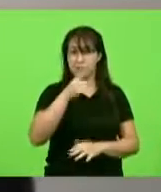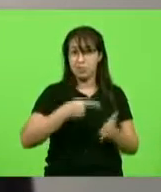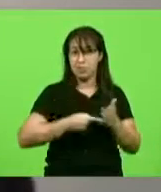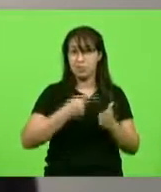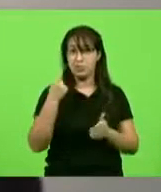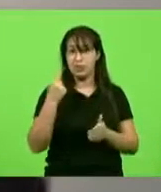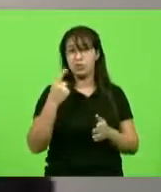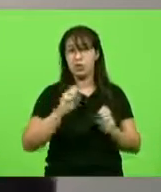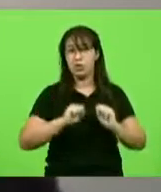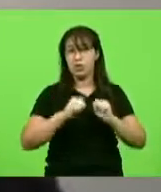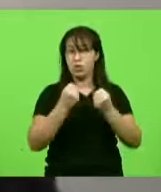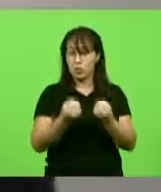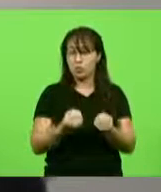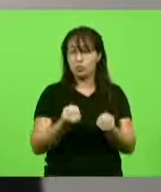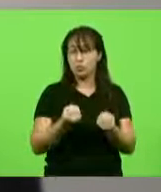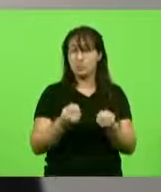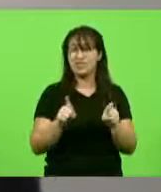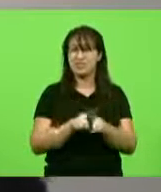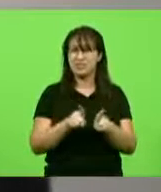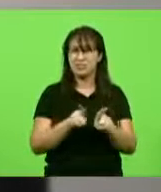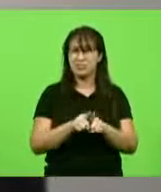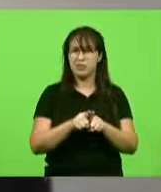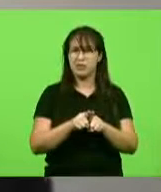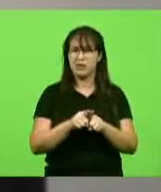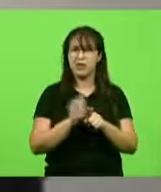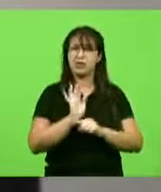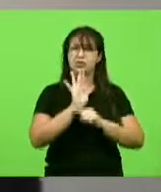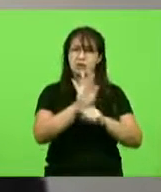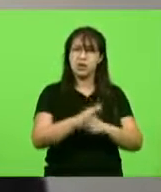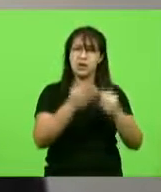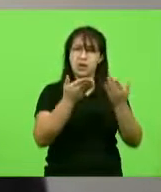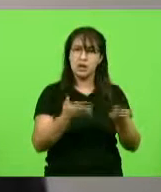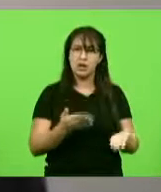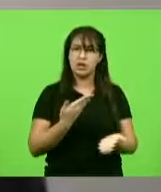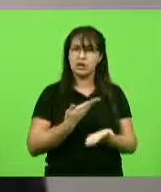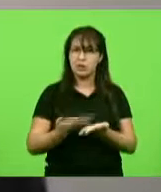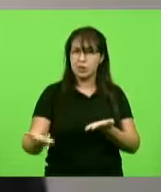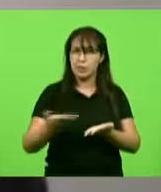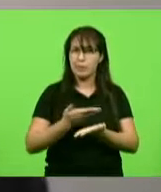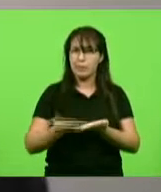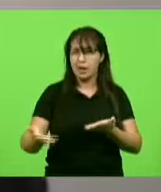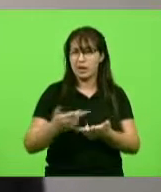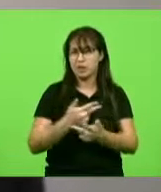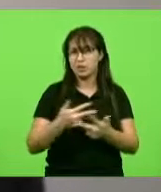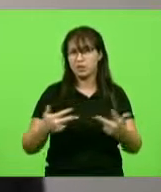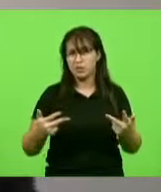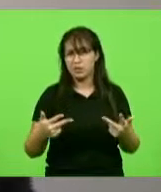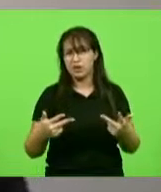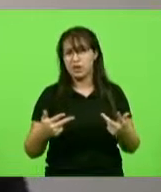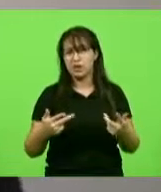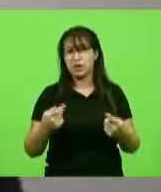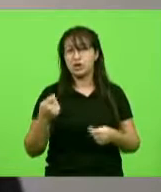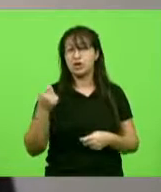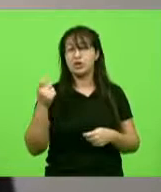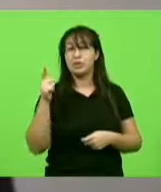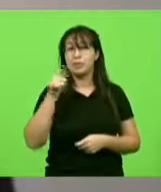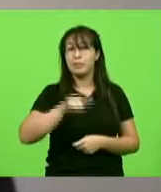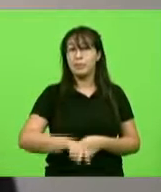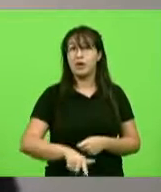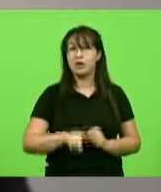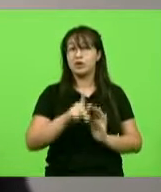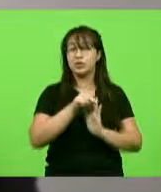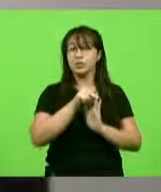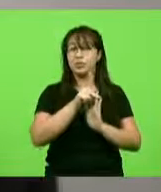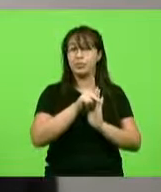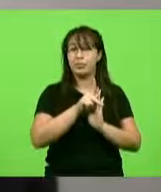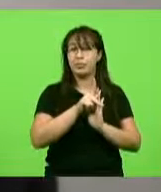econômicas, que possa ter programas de auxílio realmente